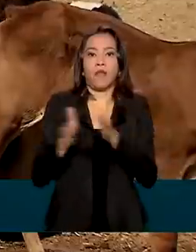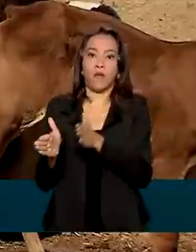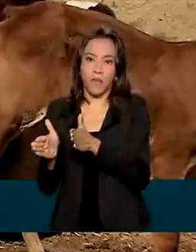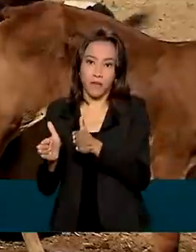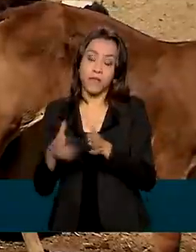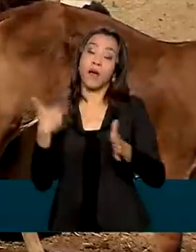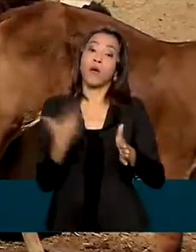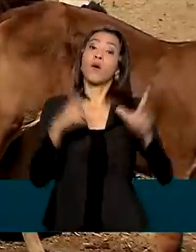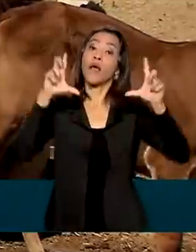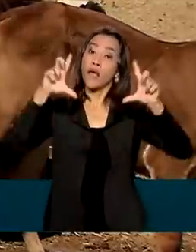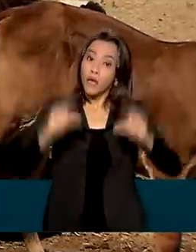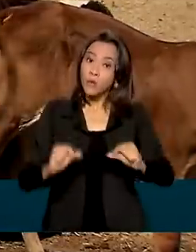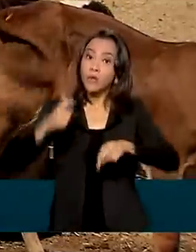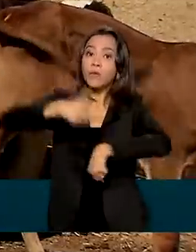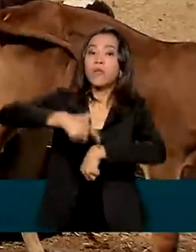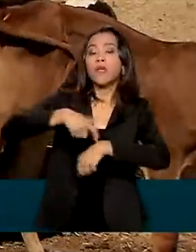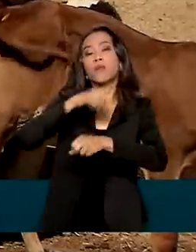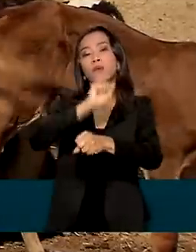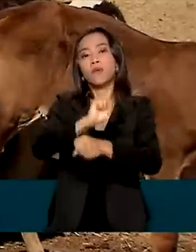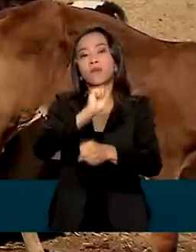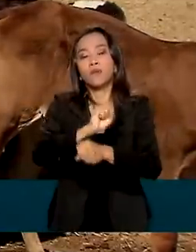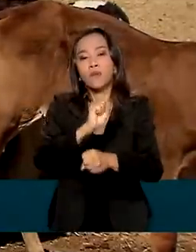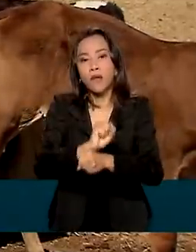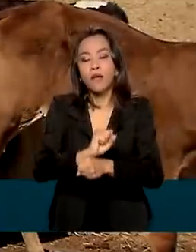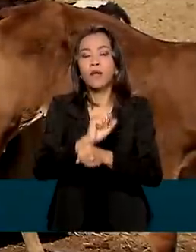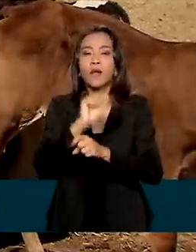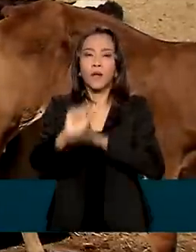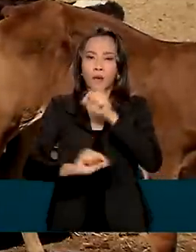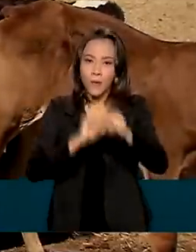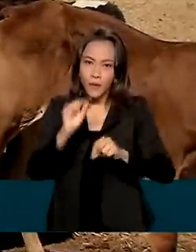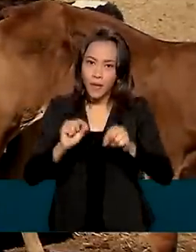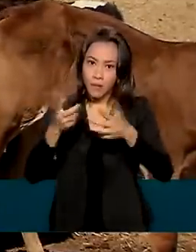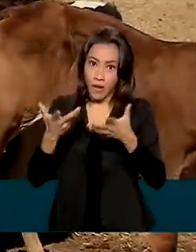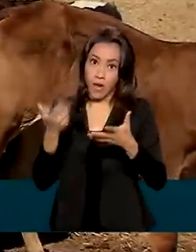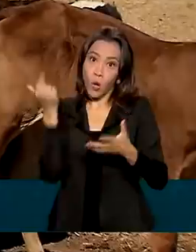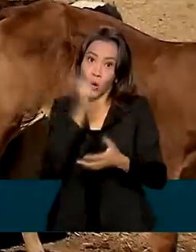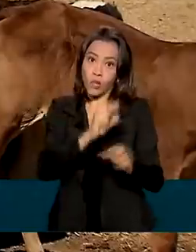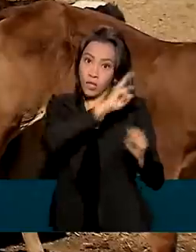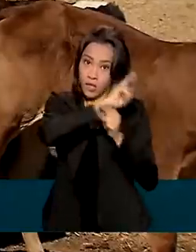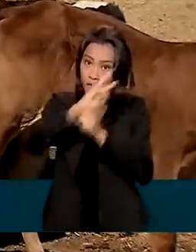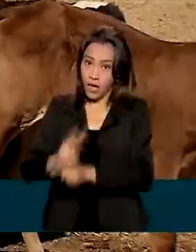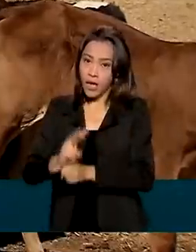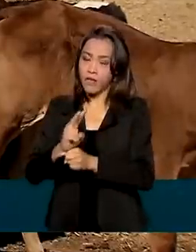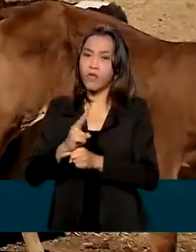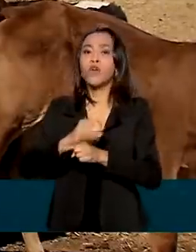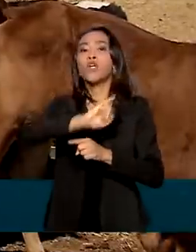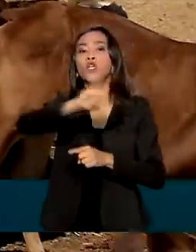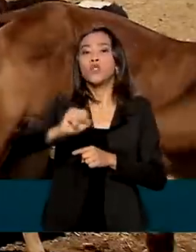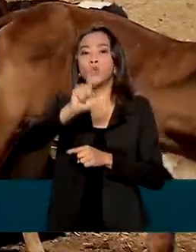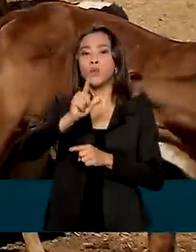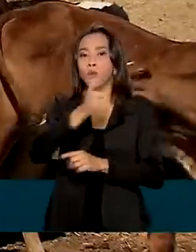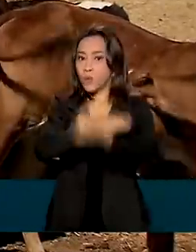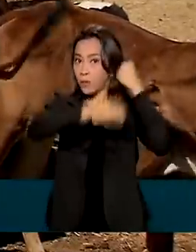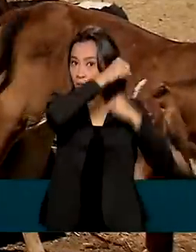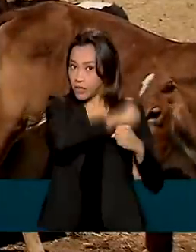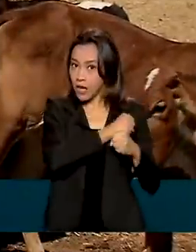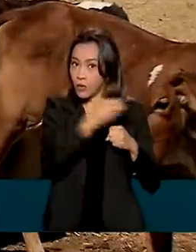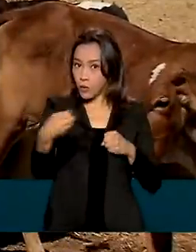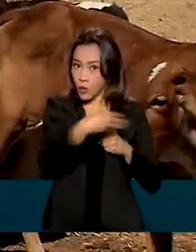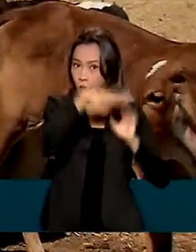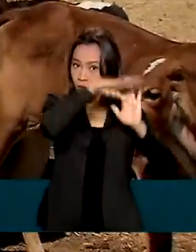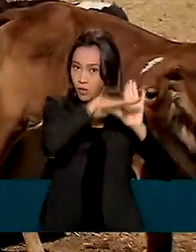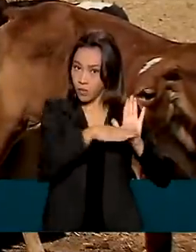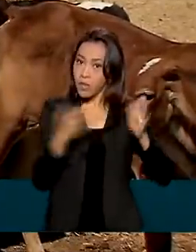o tempo de espera foi a implementação do Obter Crédito Terra Brasil, lançado em julho do ano passado, em uma parceria entre o